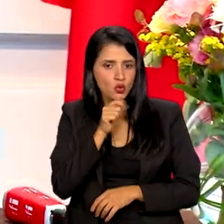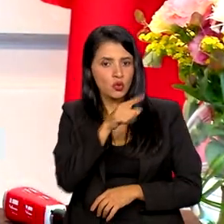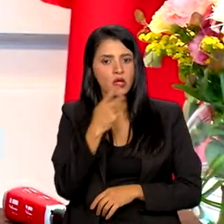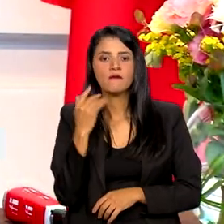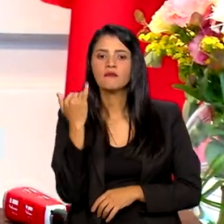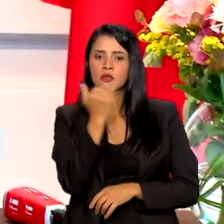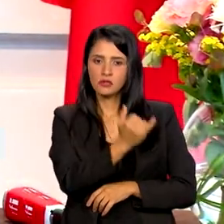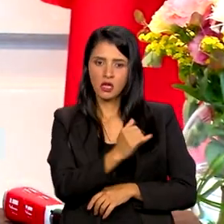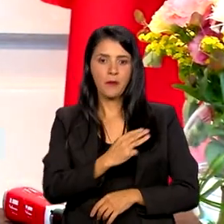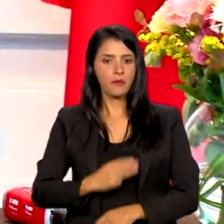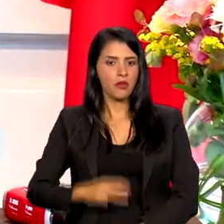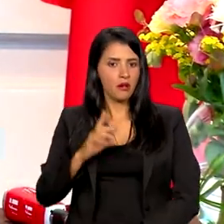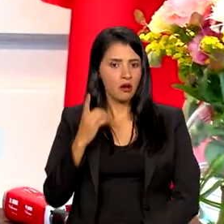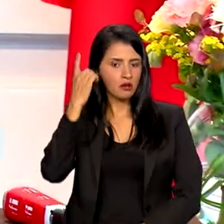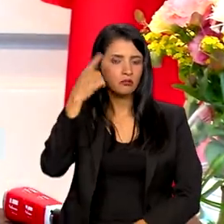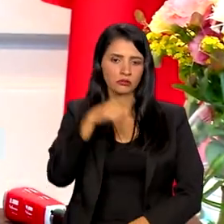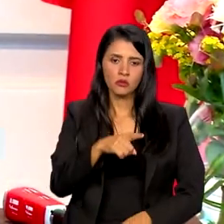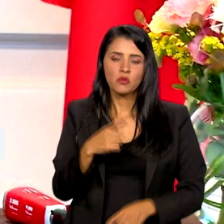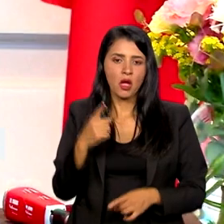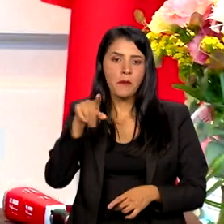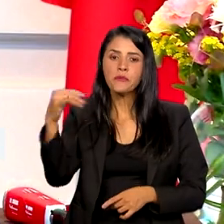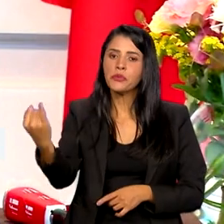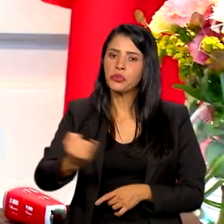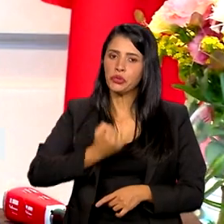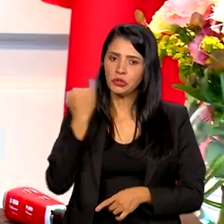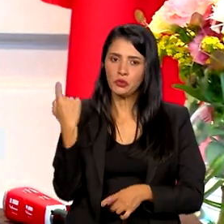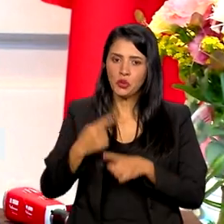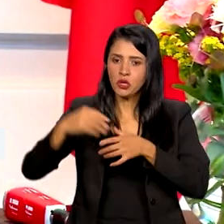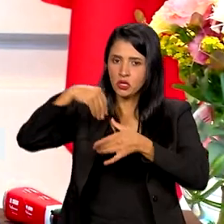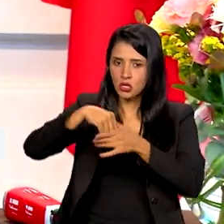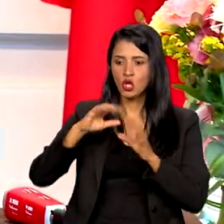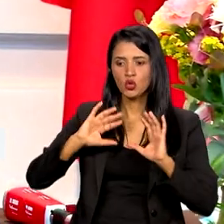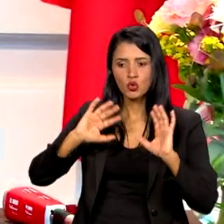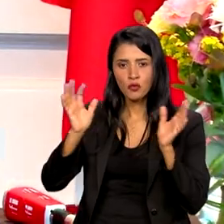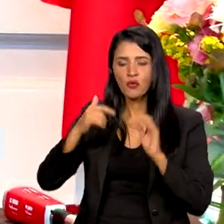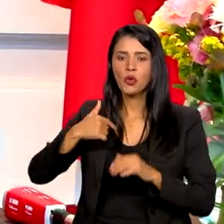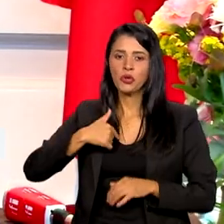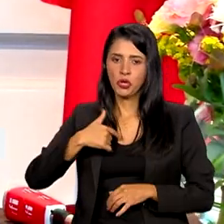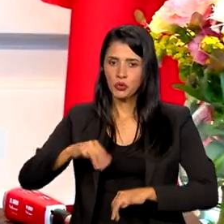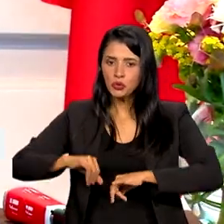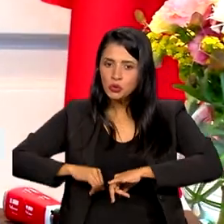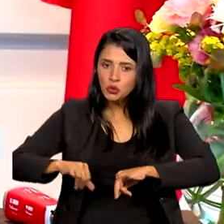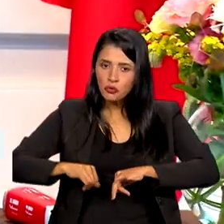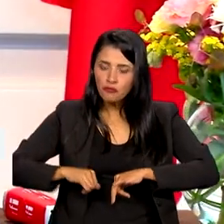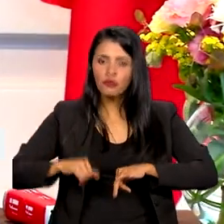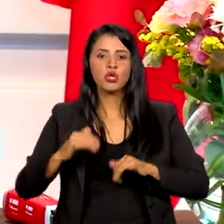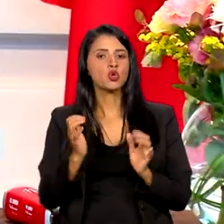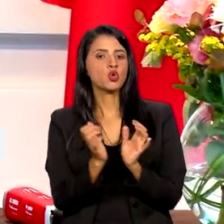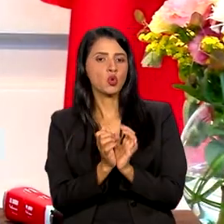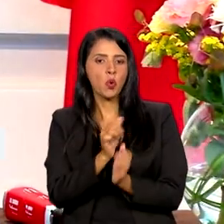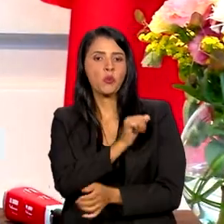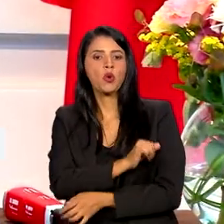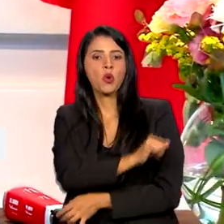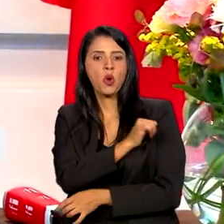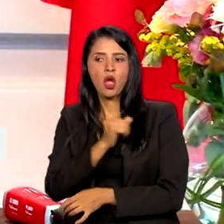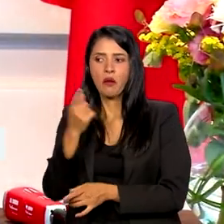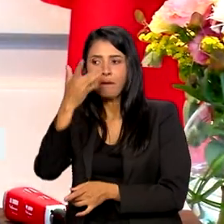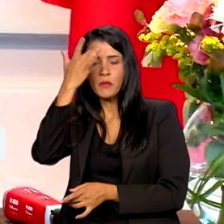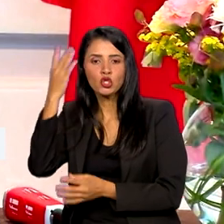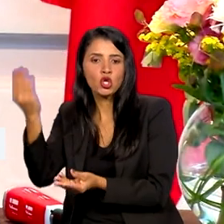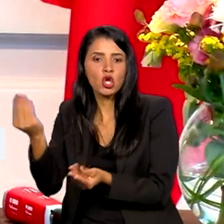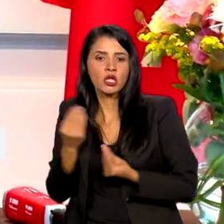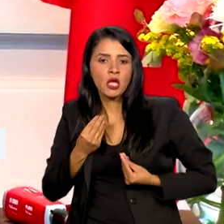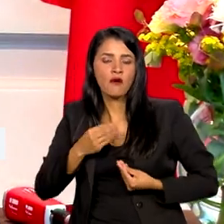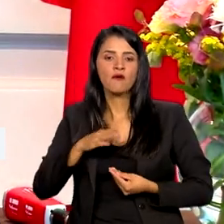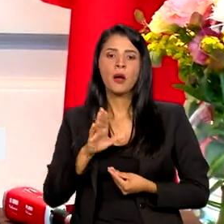da importância, porque no próprio vôlei a gente passa por isso. Eu passei por isso jogando em clubes cariocas, onde as pessoas davam bom bril para a gente como amigo